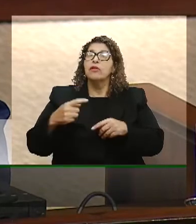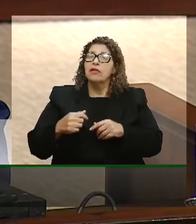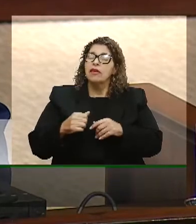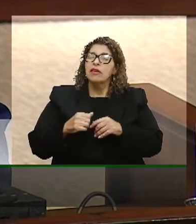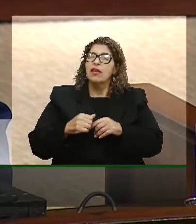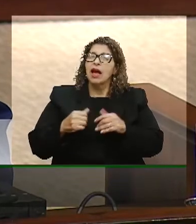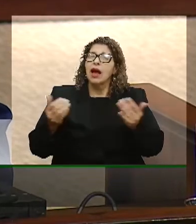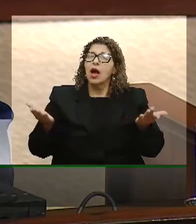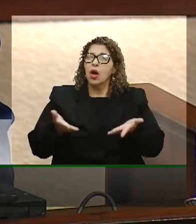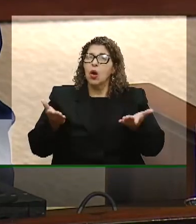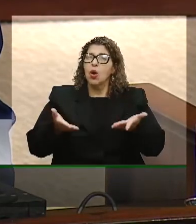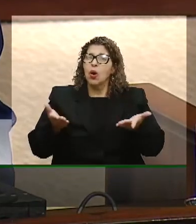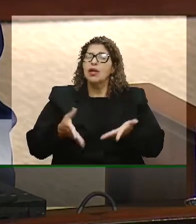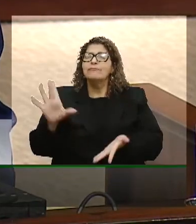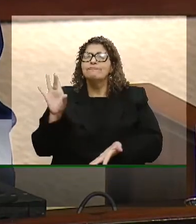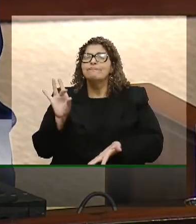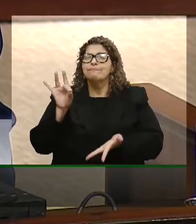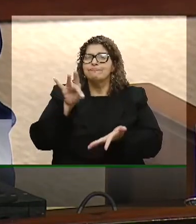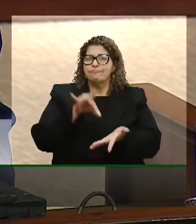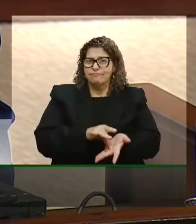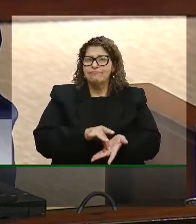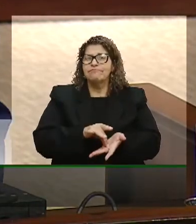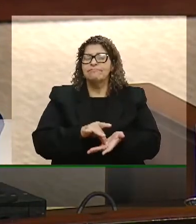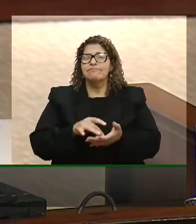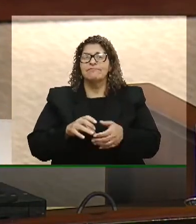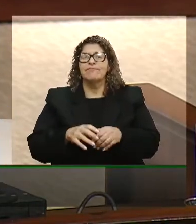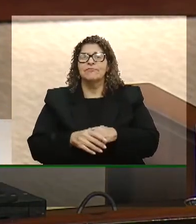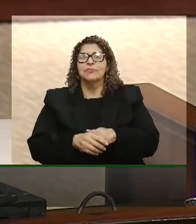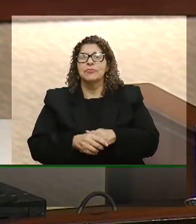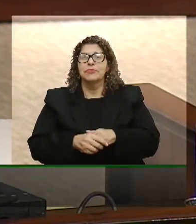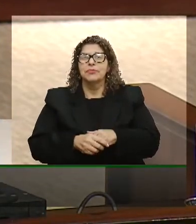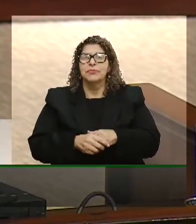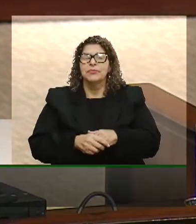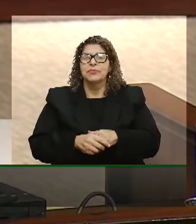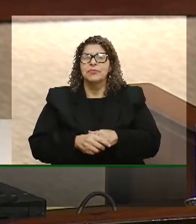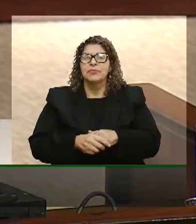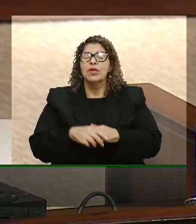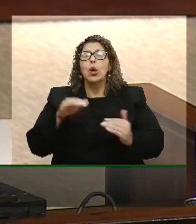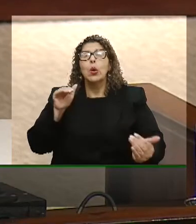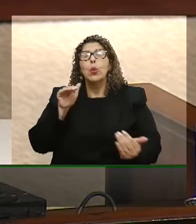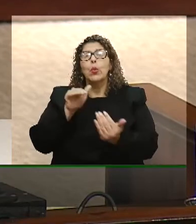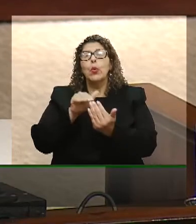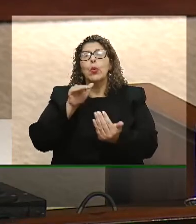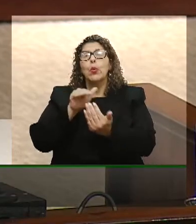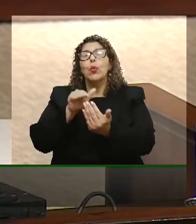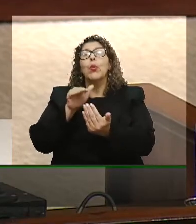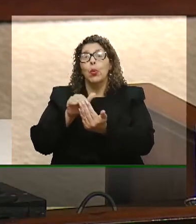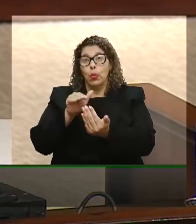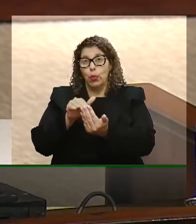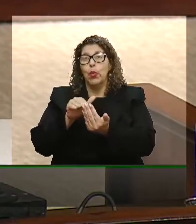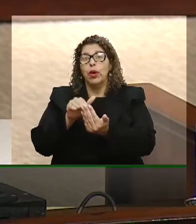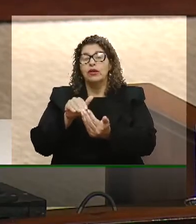plena anuência e concordância com essa